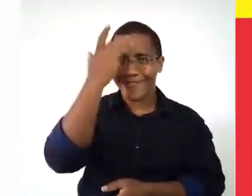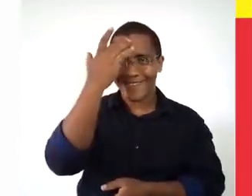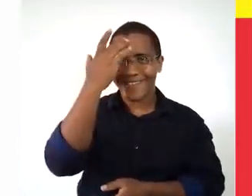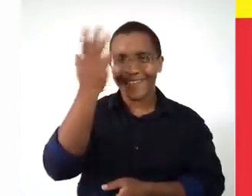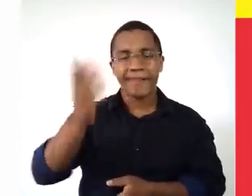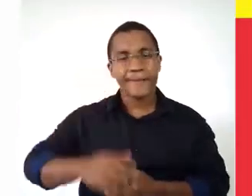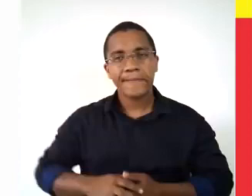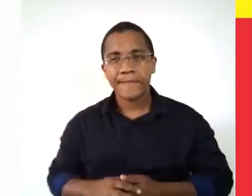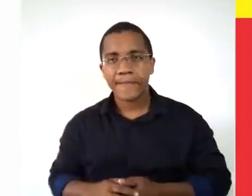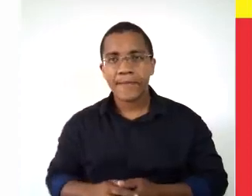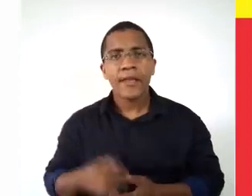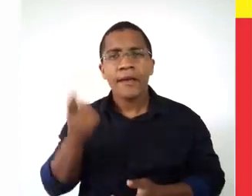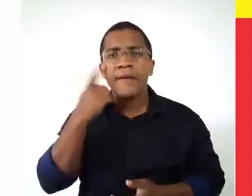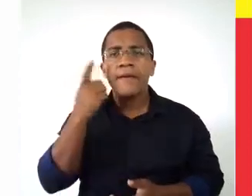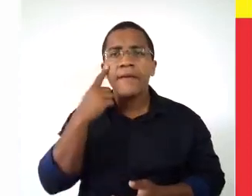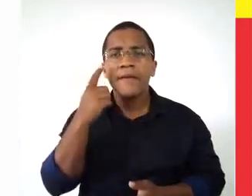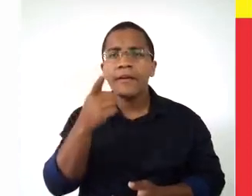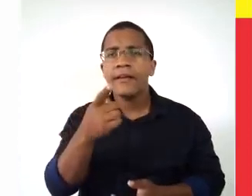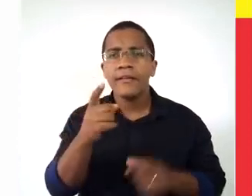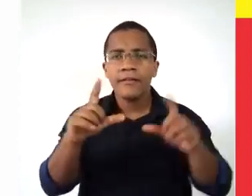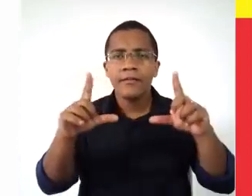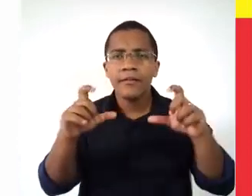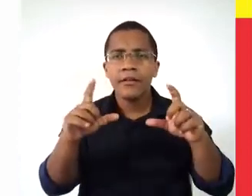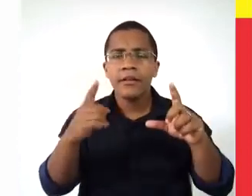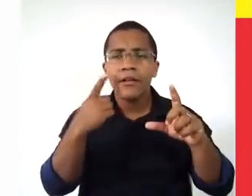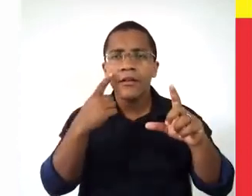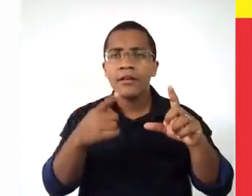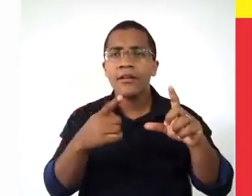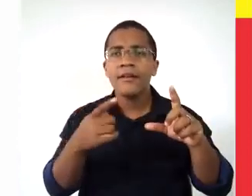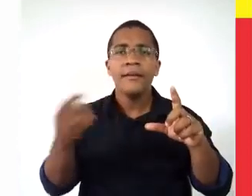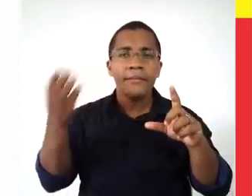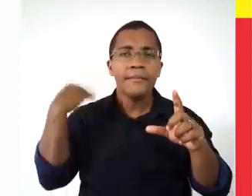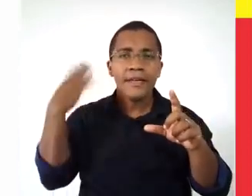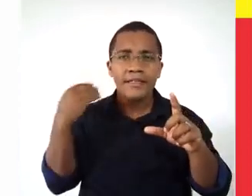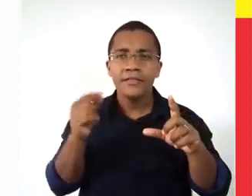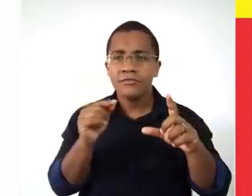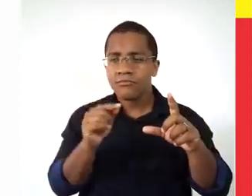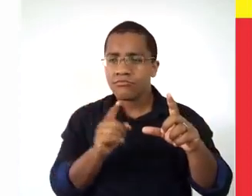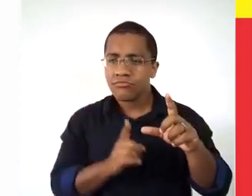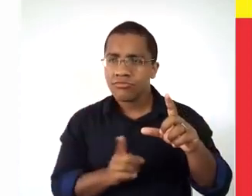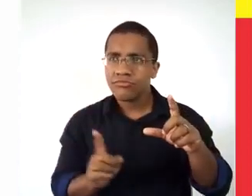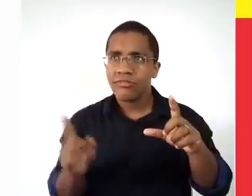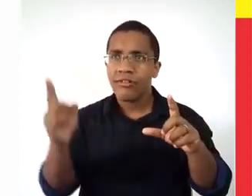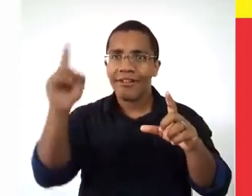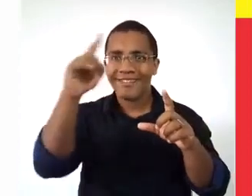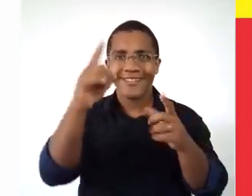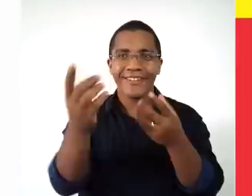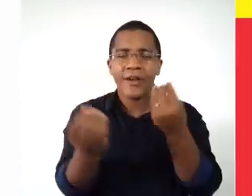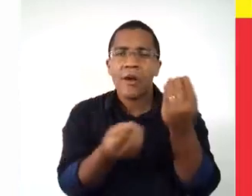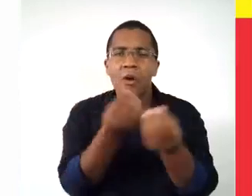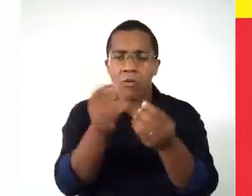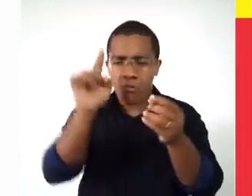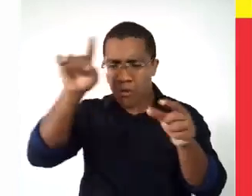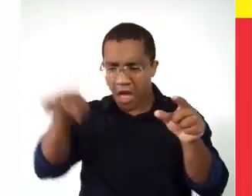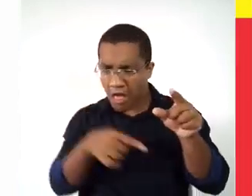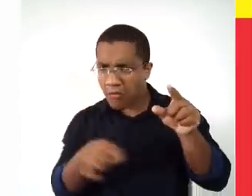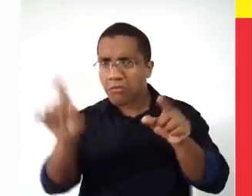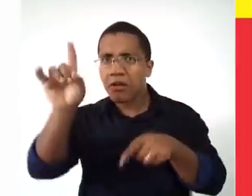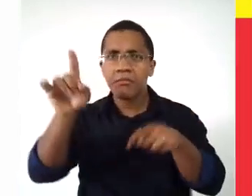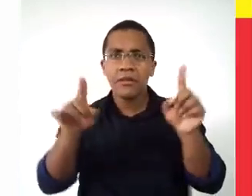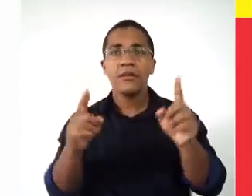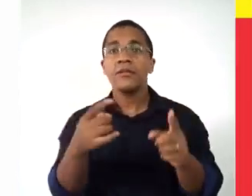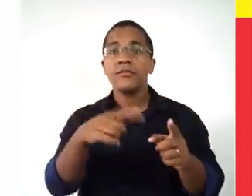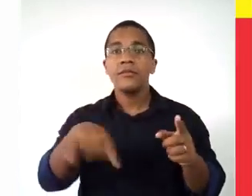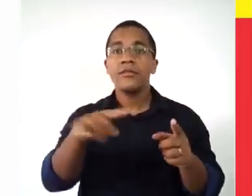tá? A expansão marítima e comercial, a corrida maluca por lucro, tá? A gente tá falando que entre o